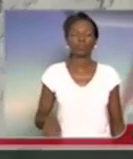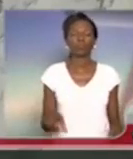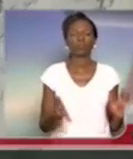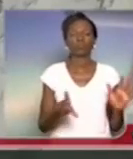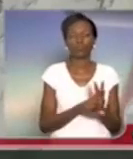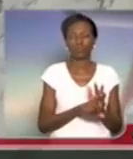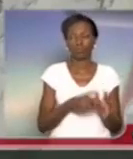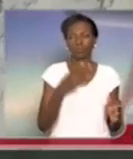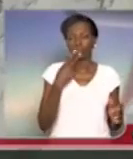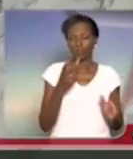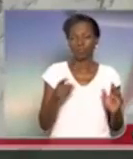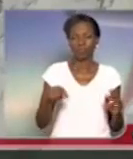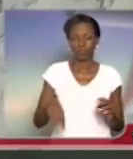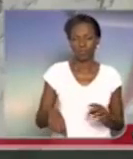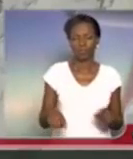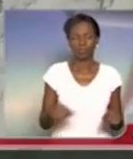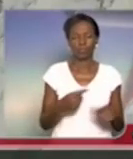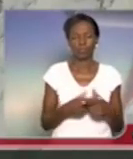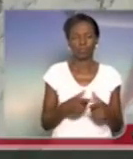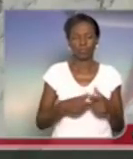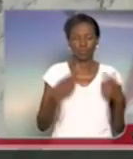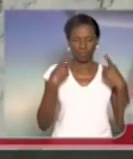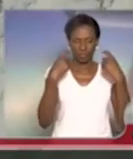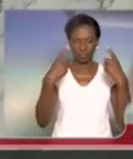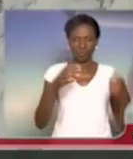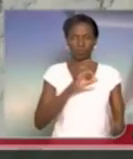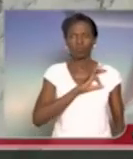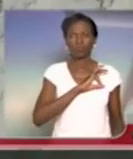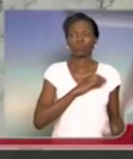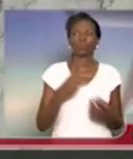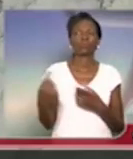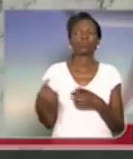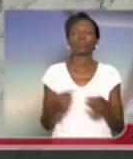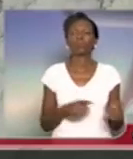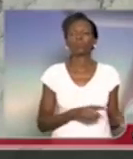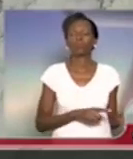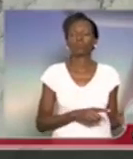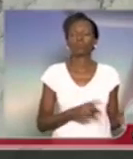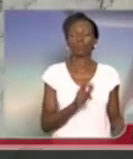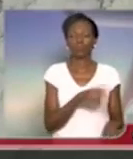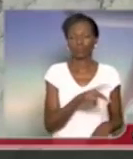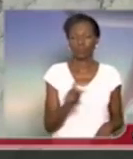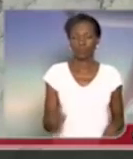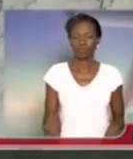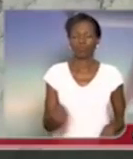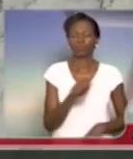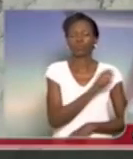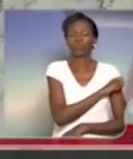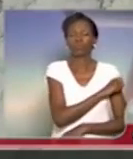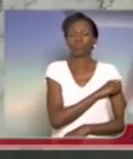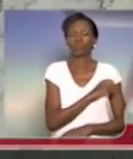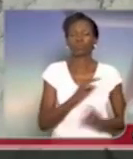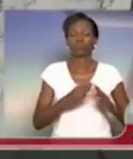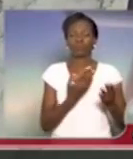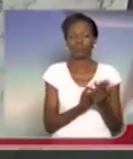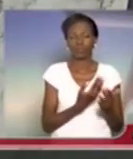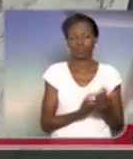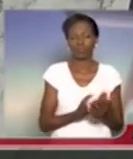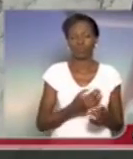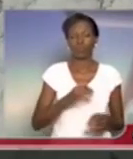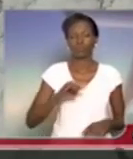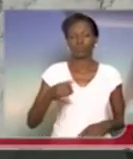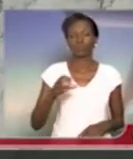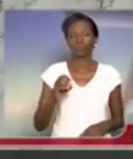além da... Eu citei aqui o caso da violência policial contra os professores e alunos da Escola Estadual